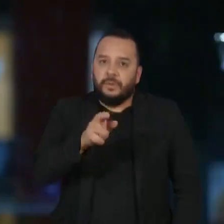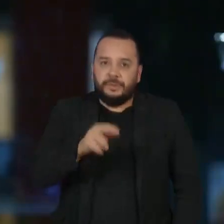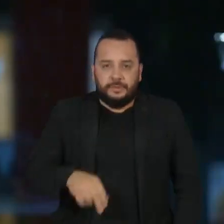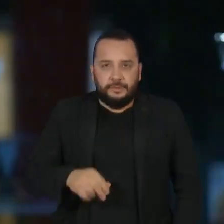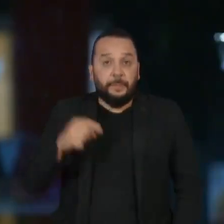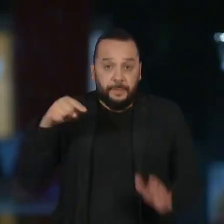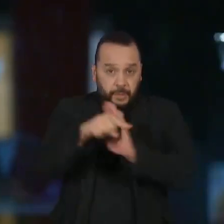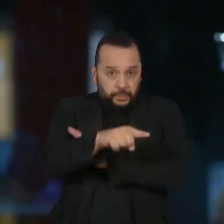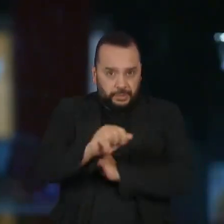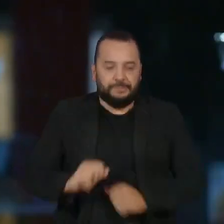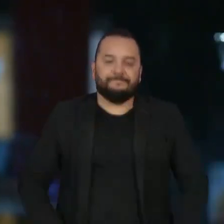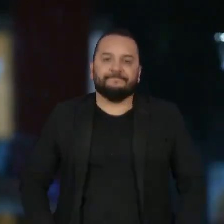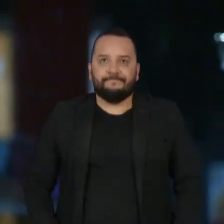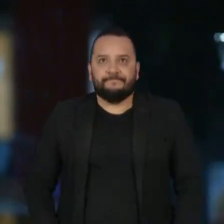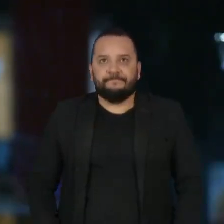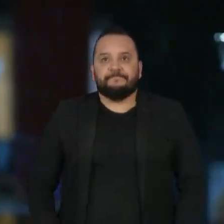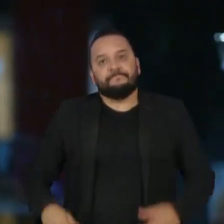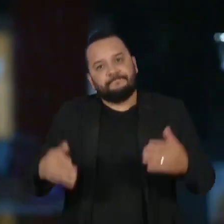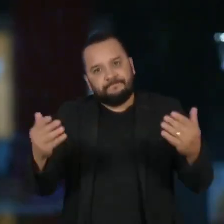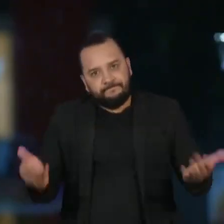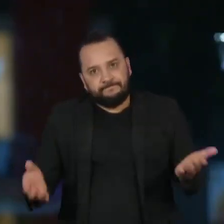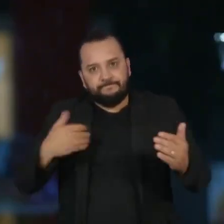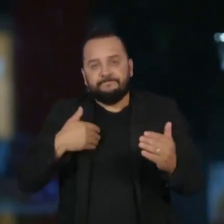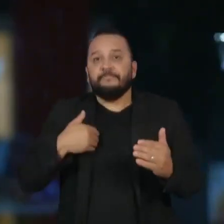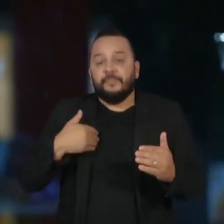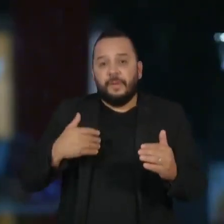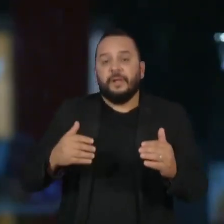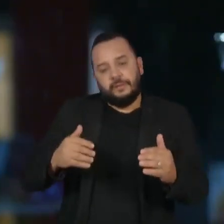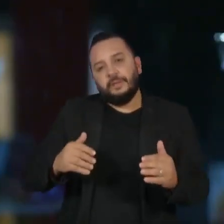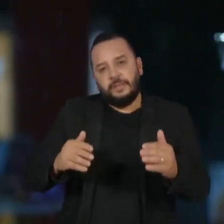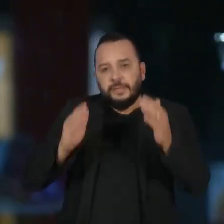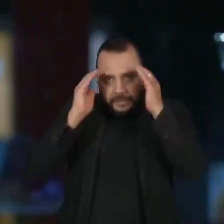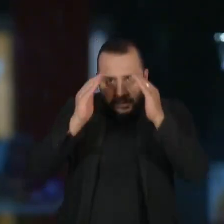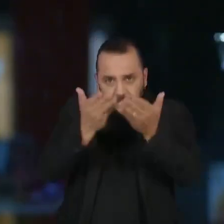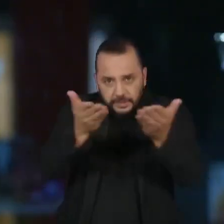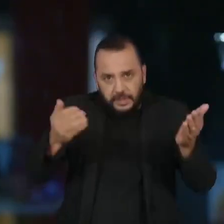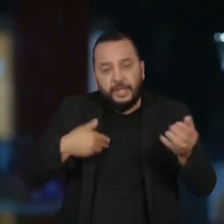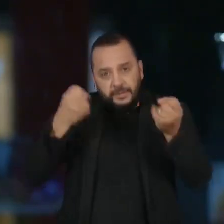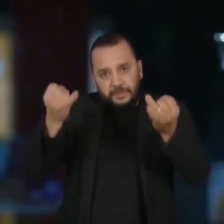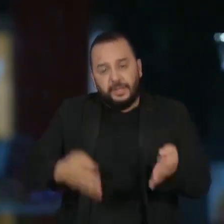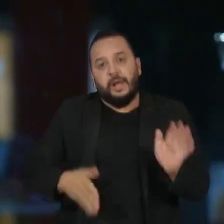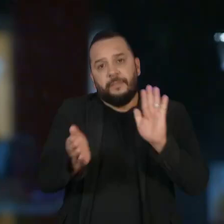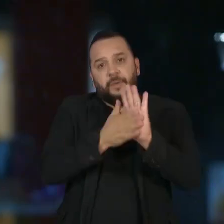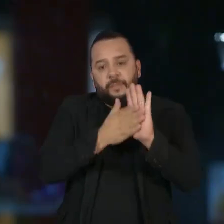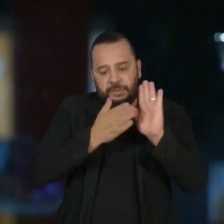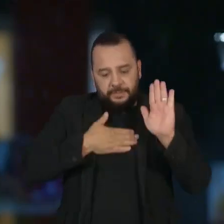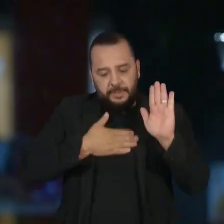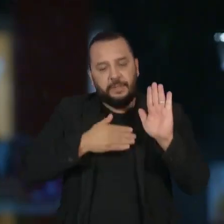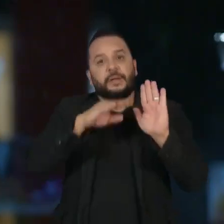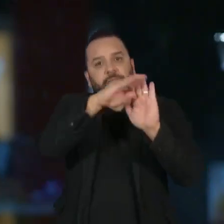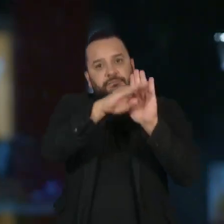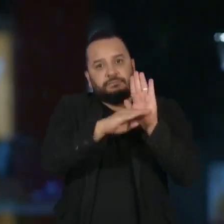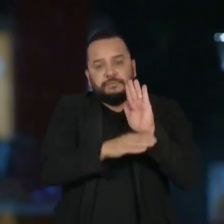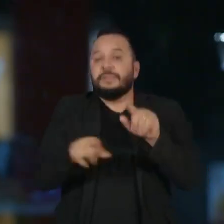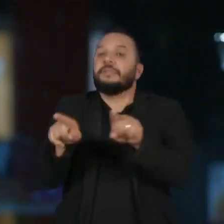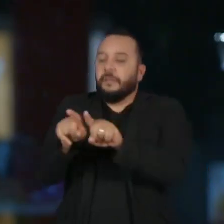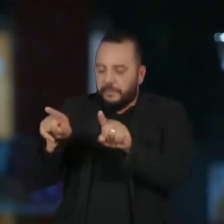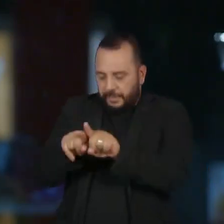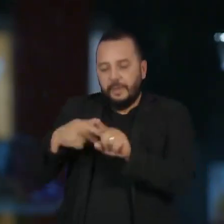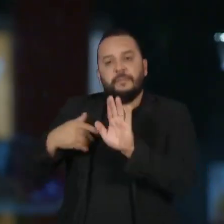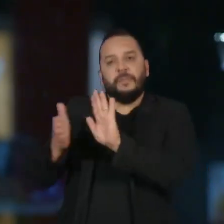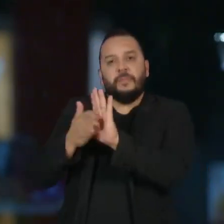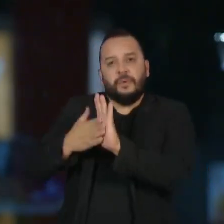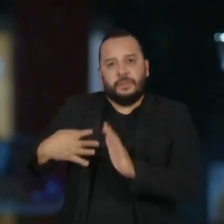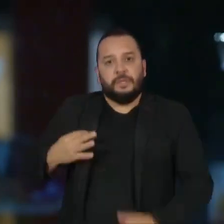Ok. Eu quero, aqui nesse debate, em respeito a você, falar das propostas. Das minhas propostas, das propostas dos candidatos. Estou subindo na minha rede agora